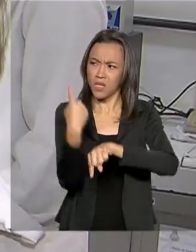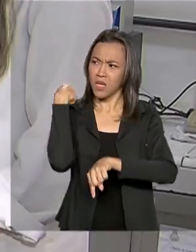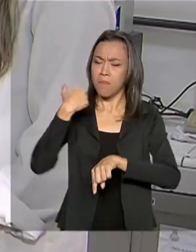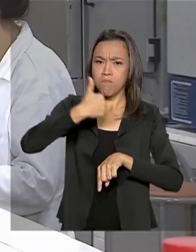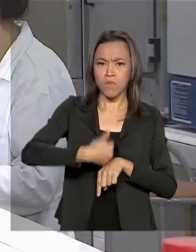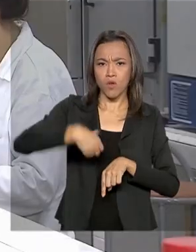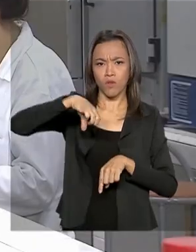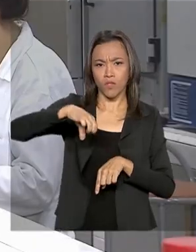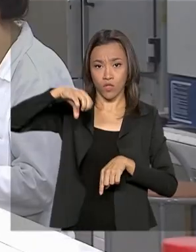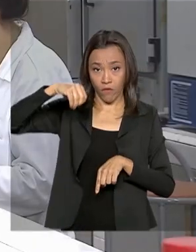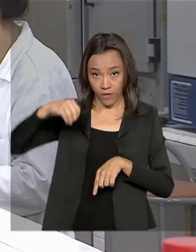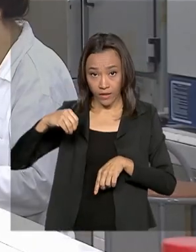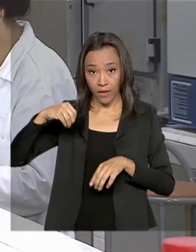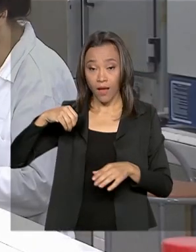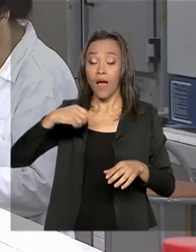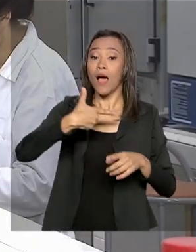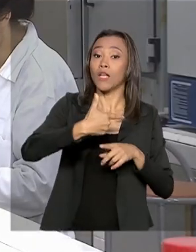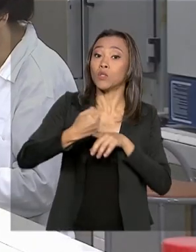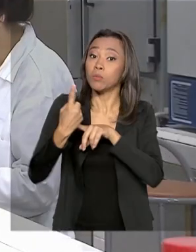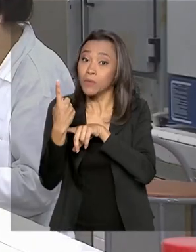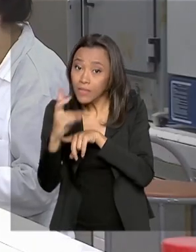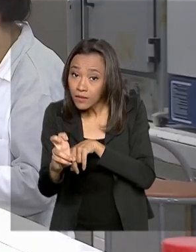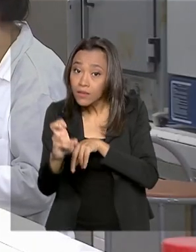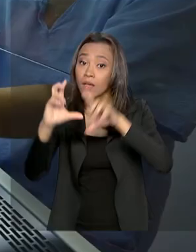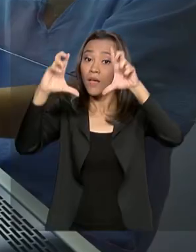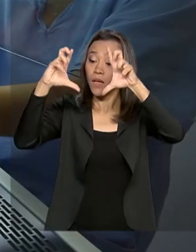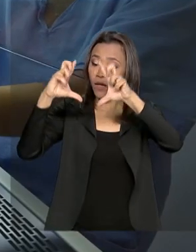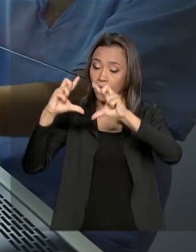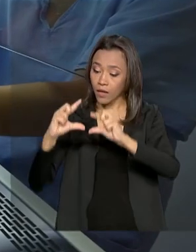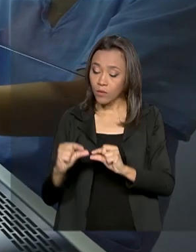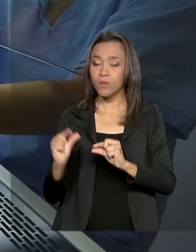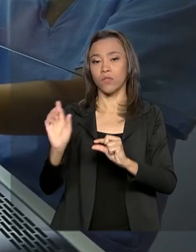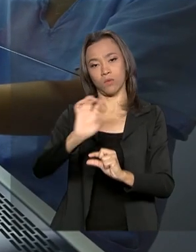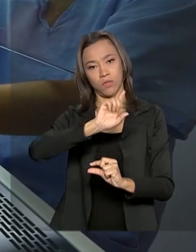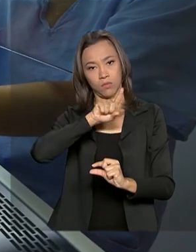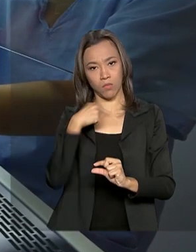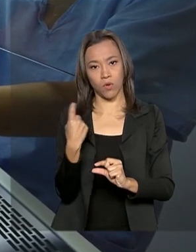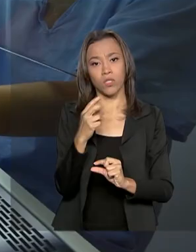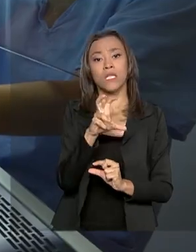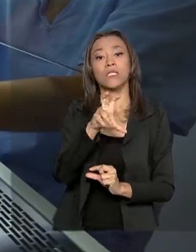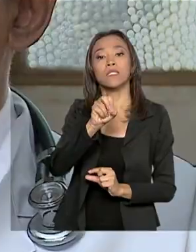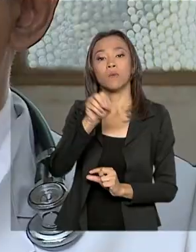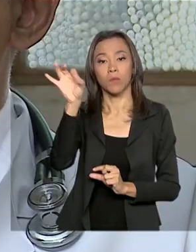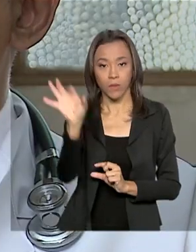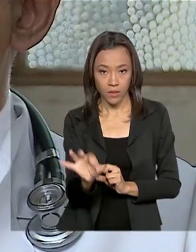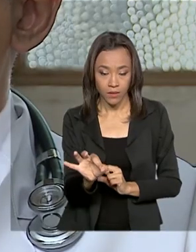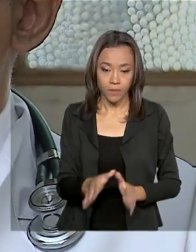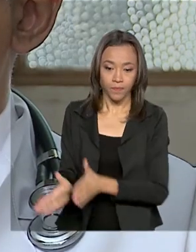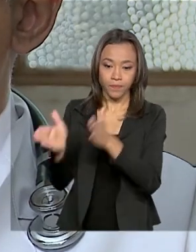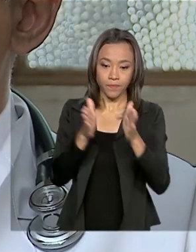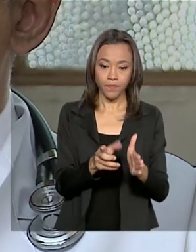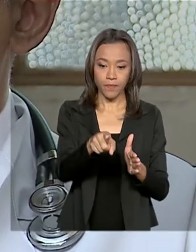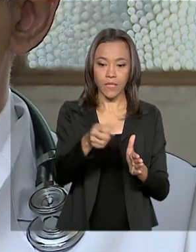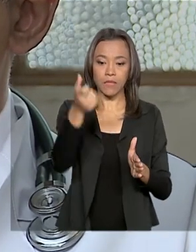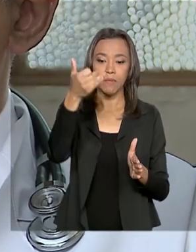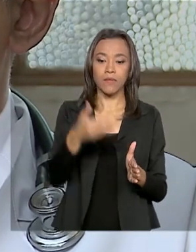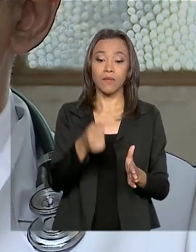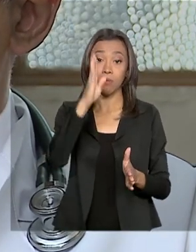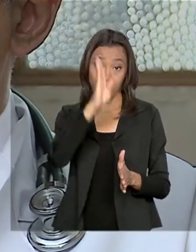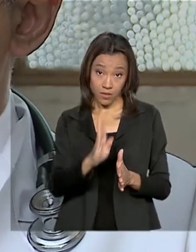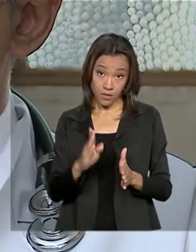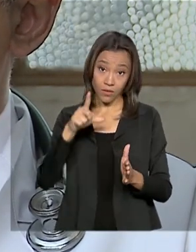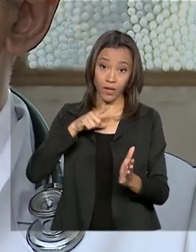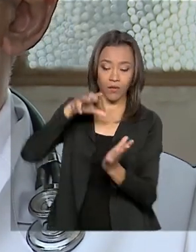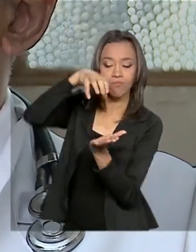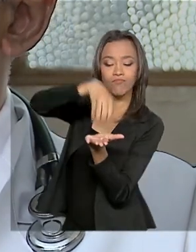a 2015, conseguiu reduzir a mortalidade dos casos em 50%. O Brasil tem o Centro